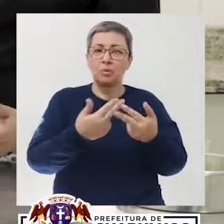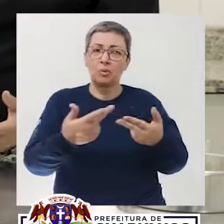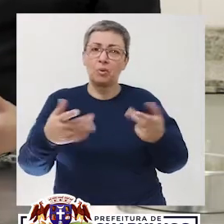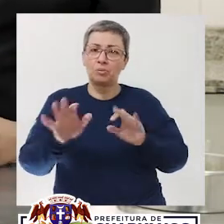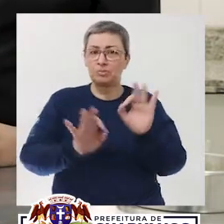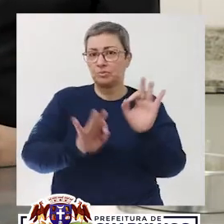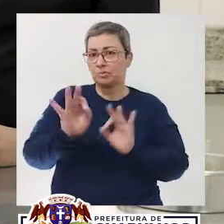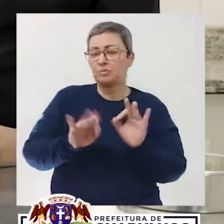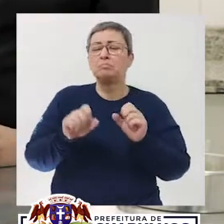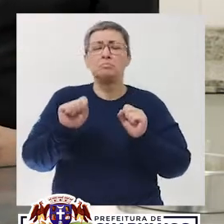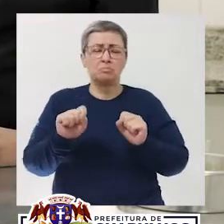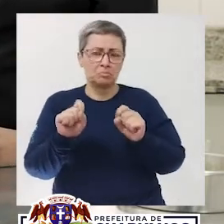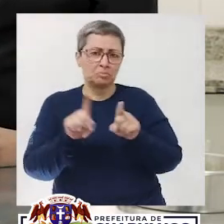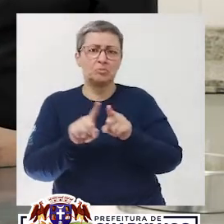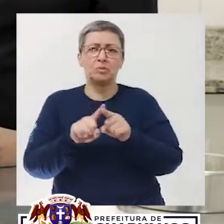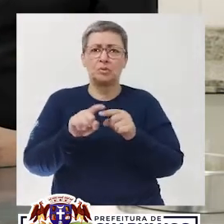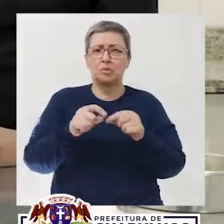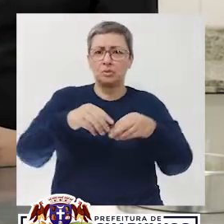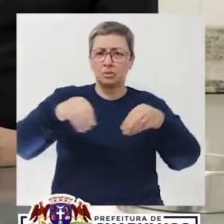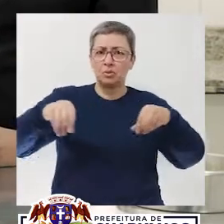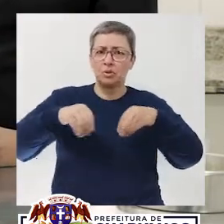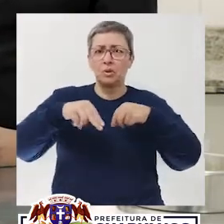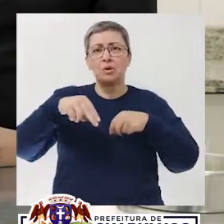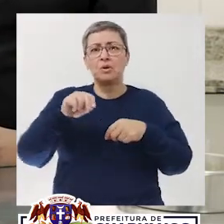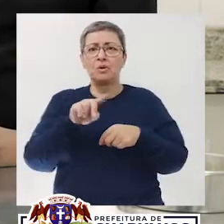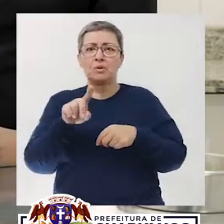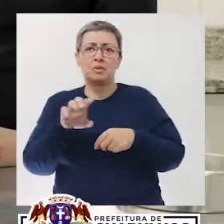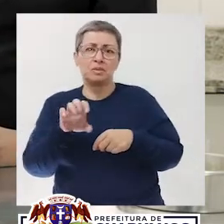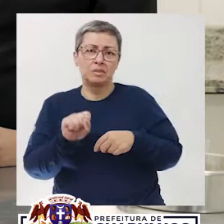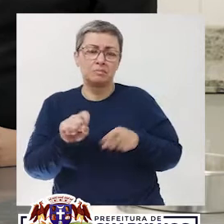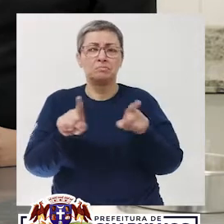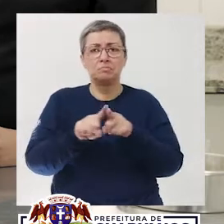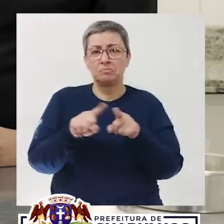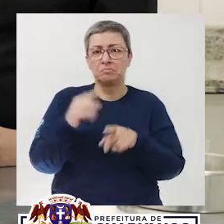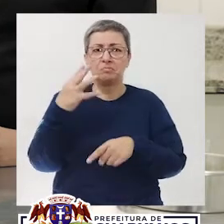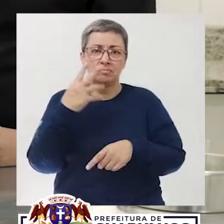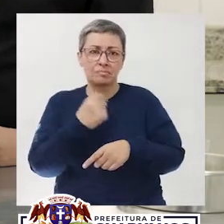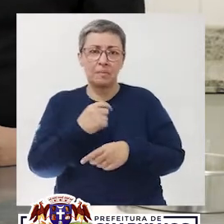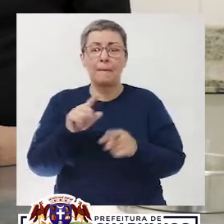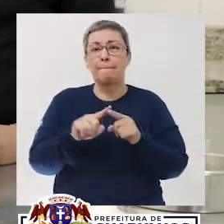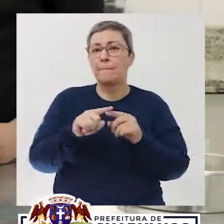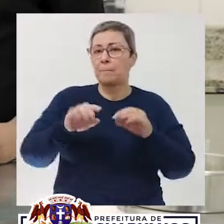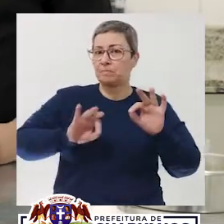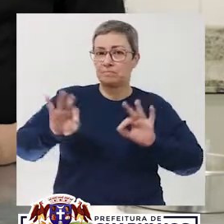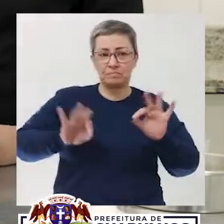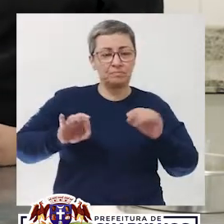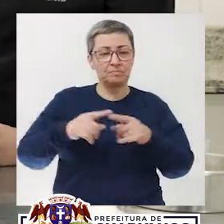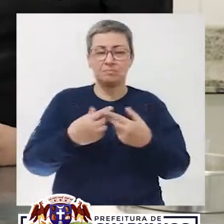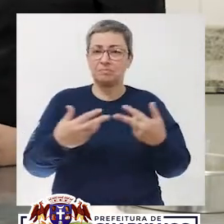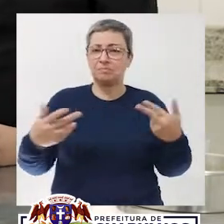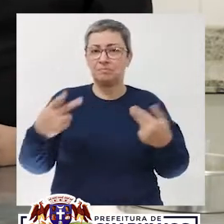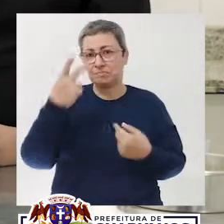Fazer outras decorações também Sim, você pode espalhar nozes por aqui por cima, também fica bonito A